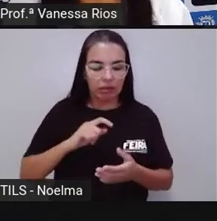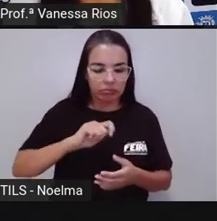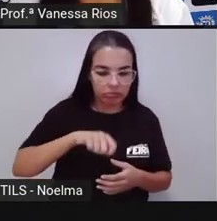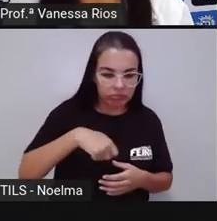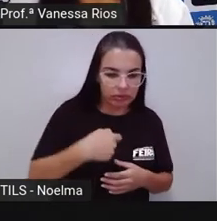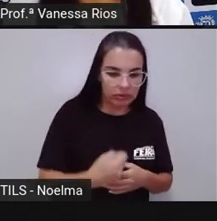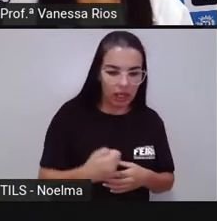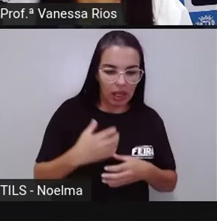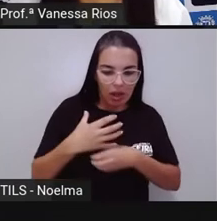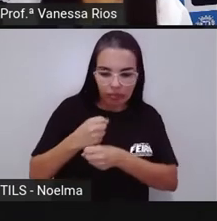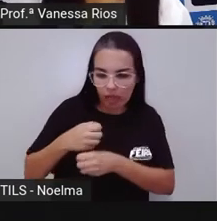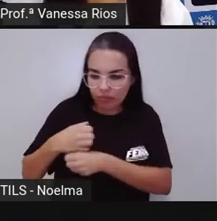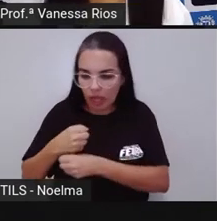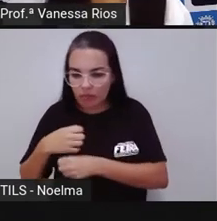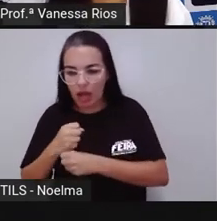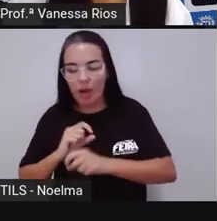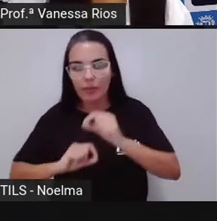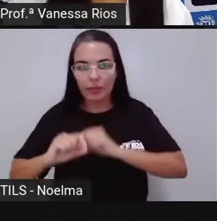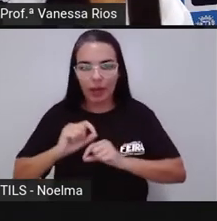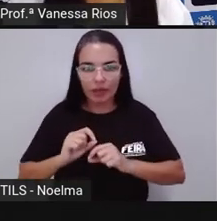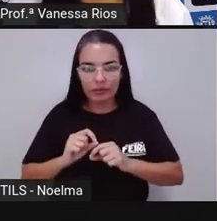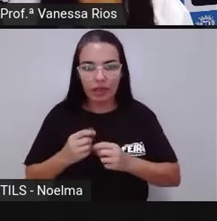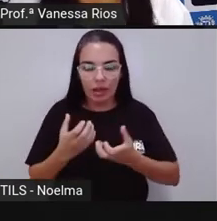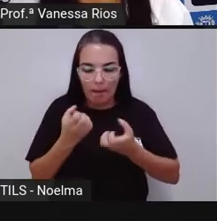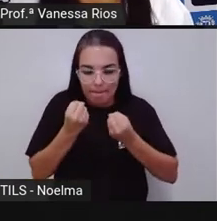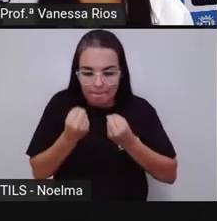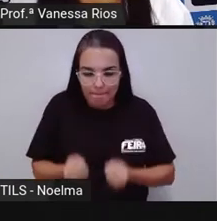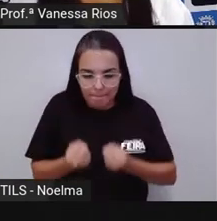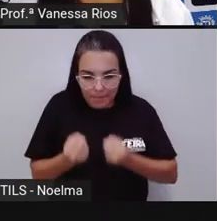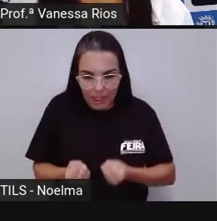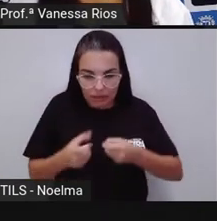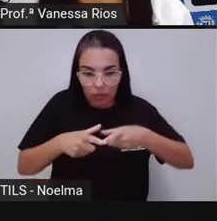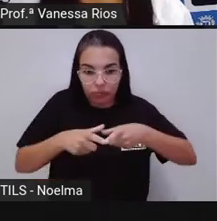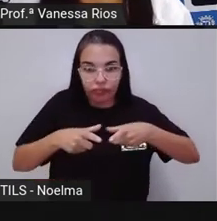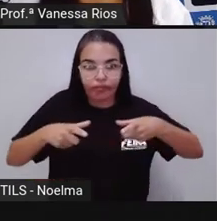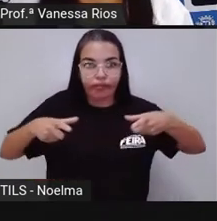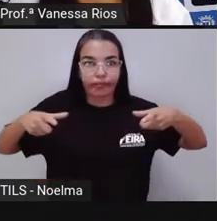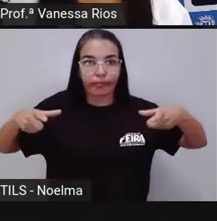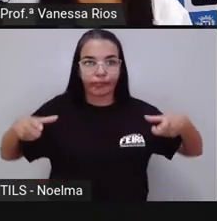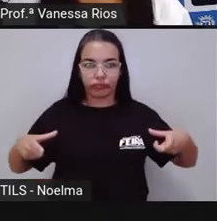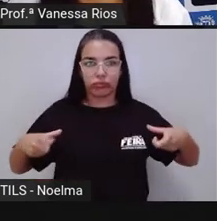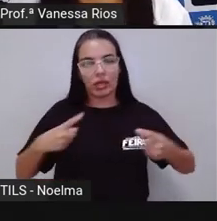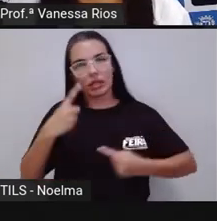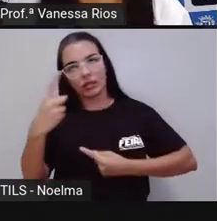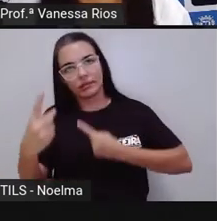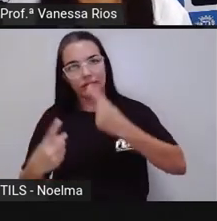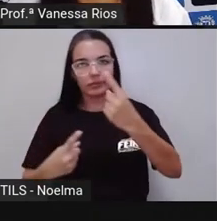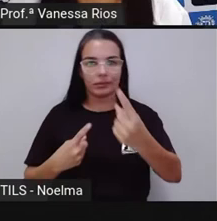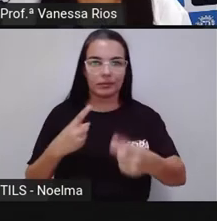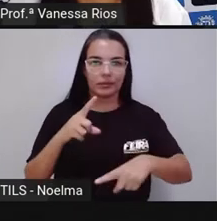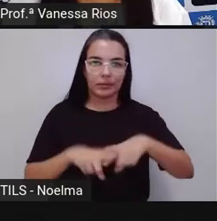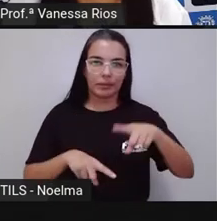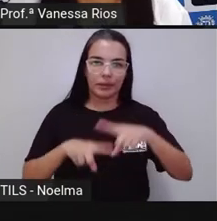calculada através aí do peso e do volume de determinadas substâncias.